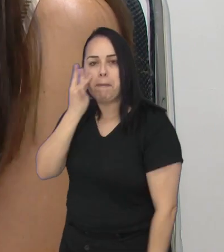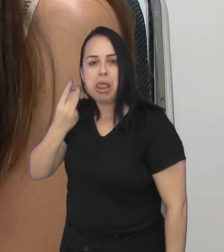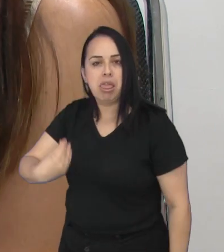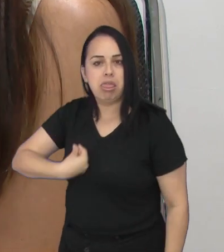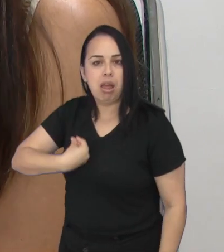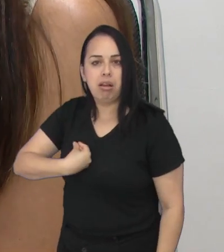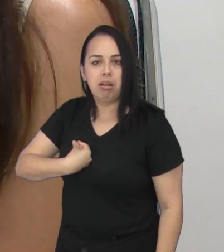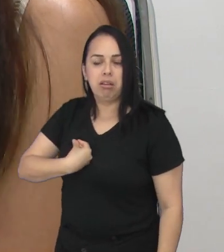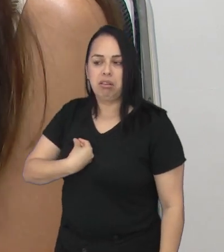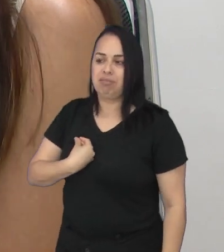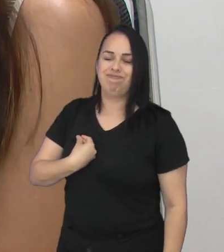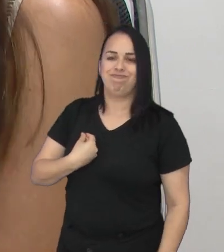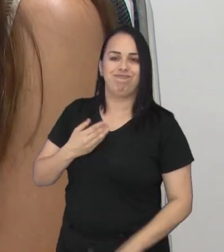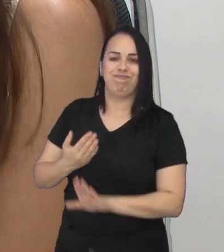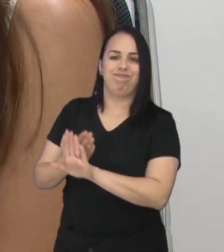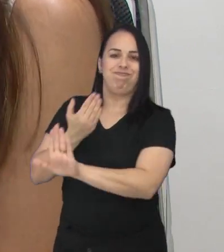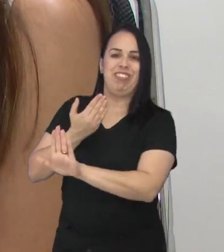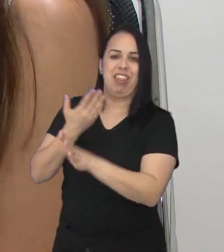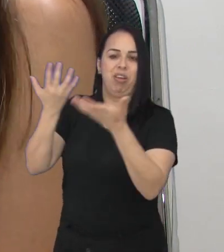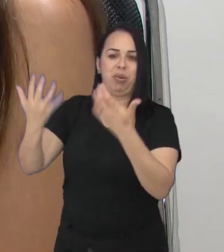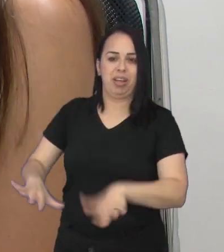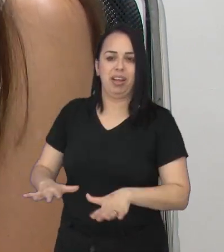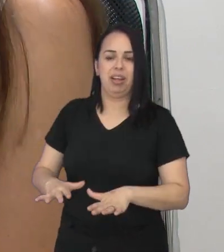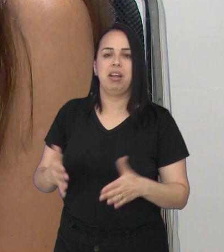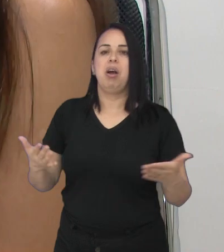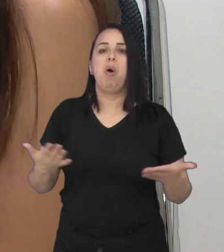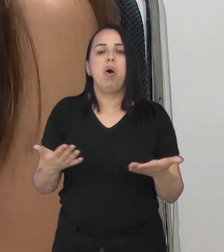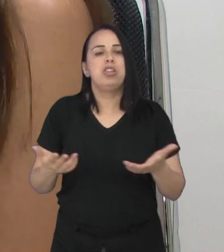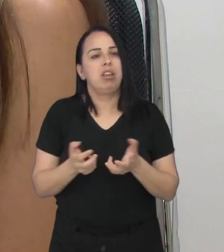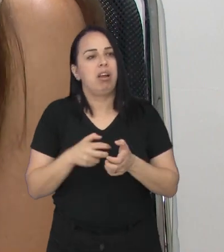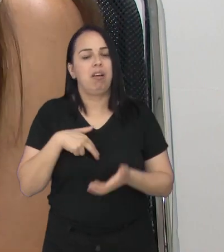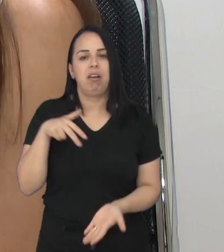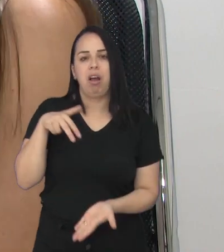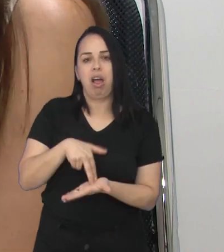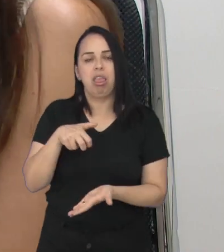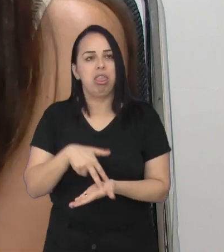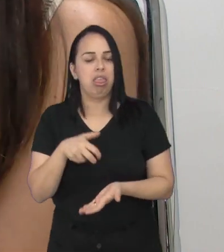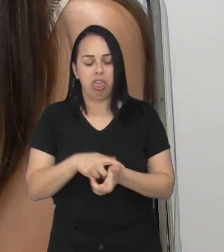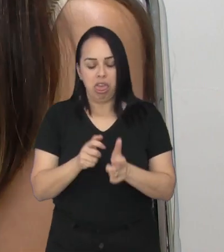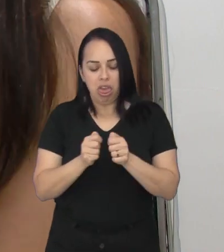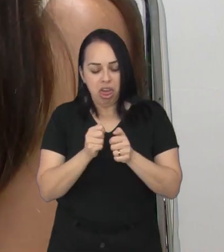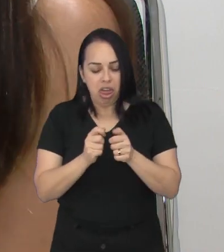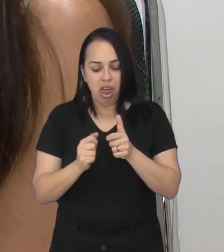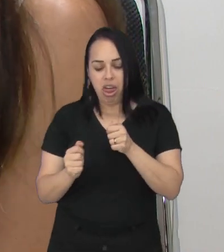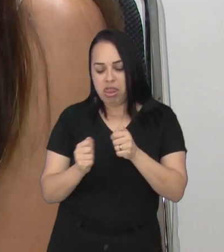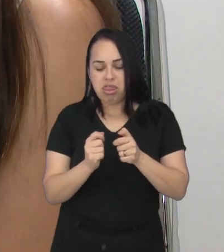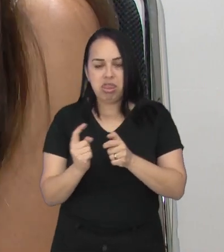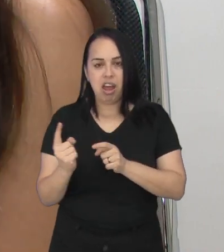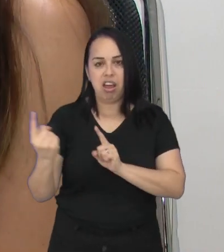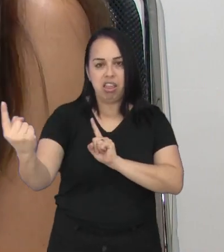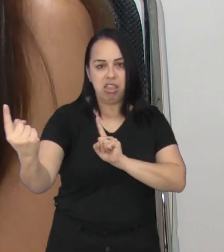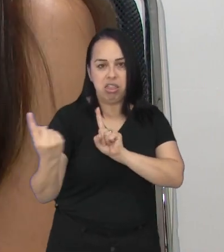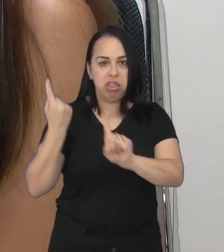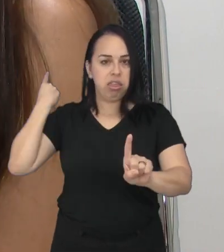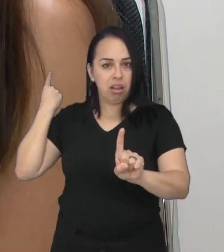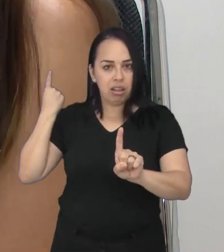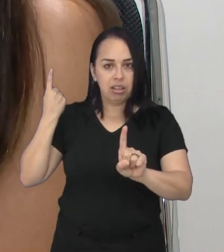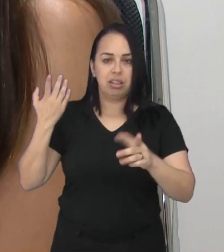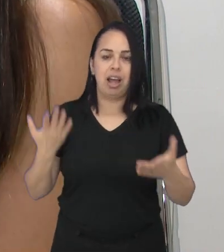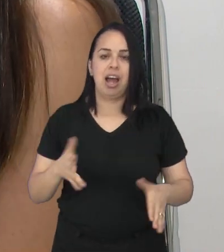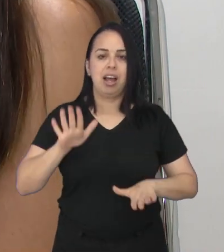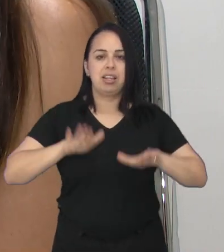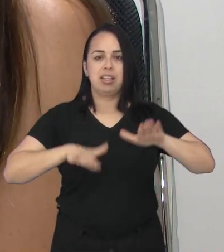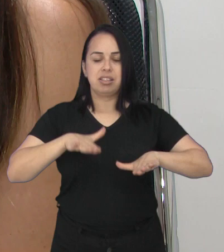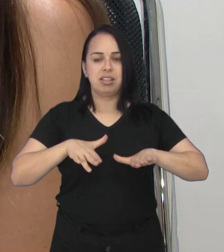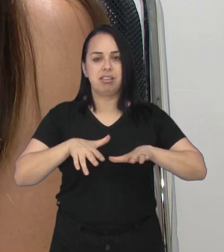inaptos para o relacionamento presencial, porque hoje em dia eu tropeço nas pessoas porque eu estou olhando para o celular, né? Estou num contexto à parte,